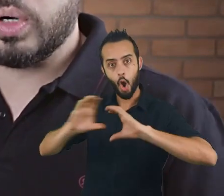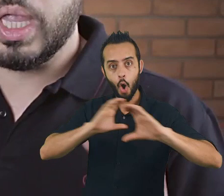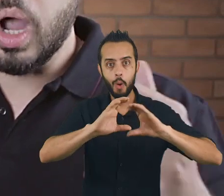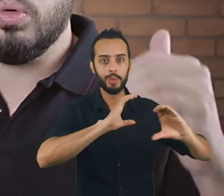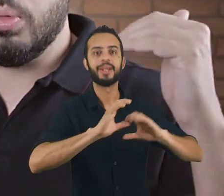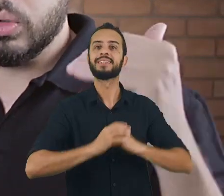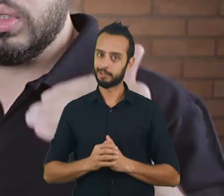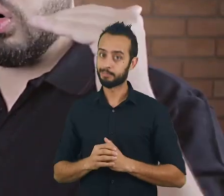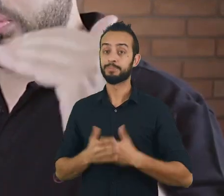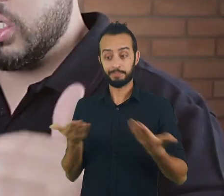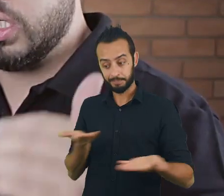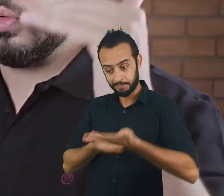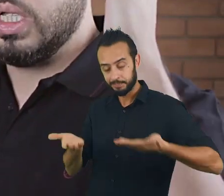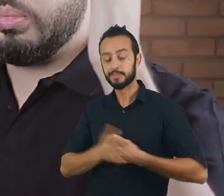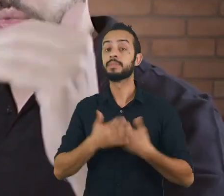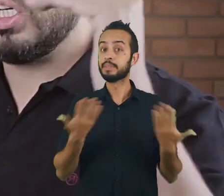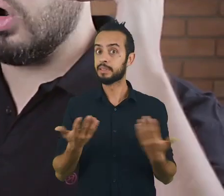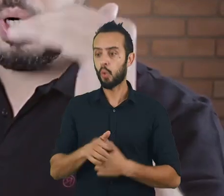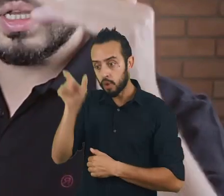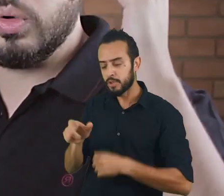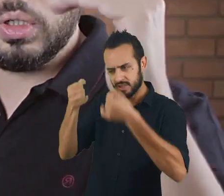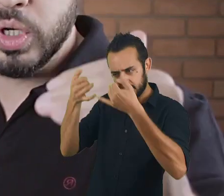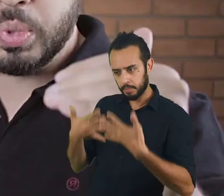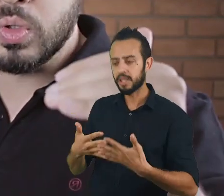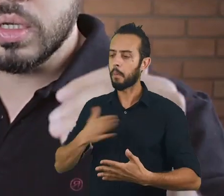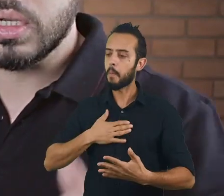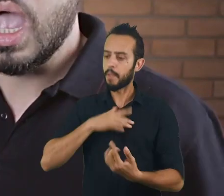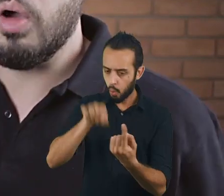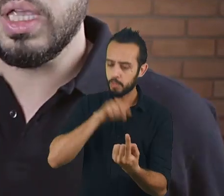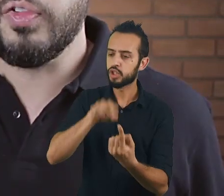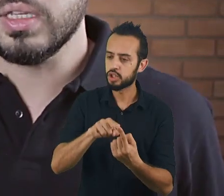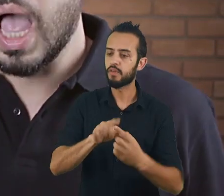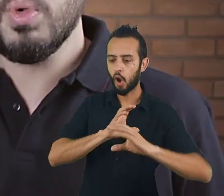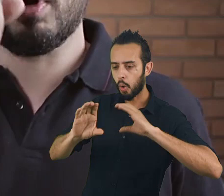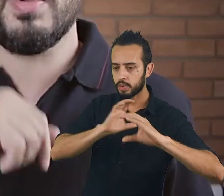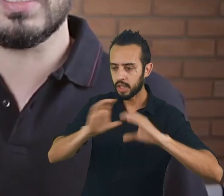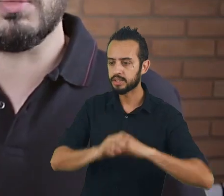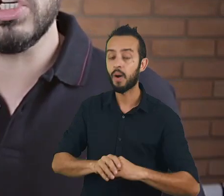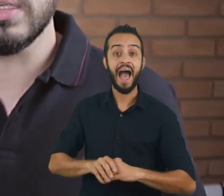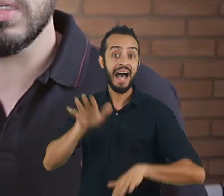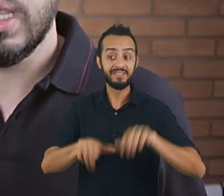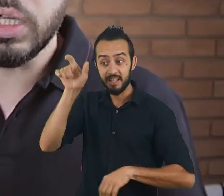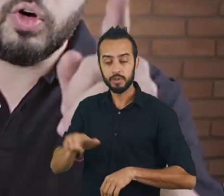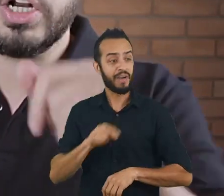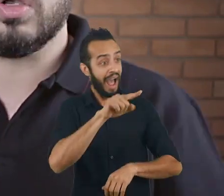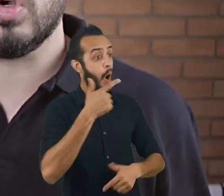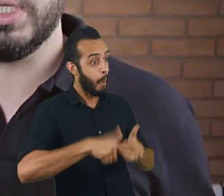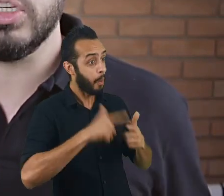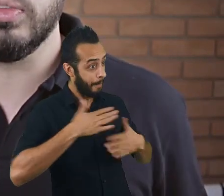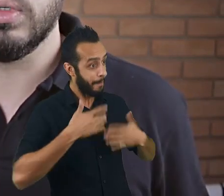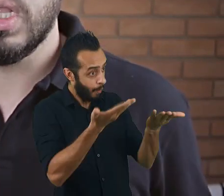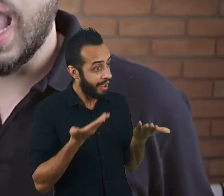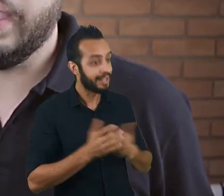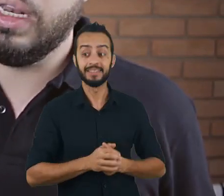explica isso para alguém, olha, o meu produto tem como objetivo permitir a comunicação entre duas pessoas, alguém que fala assim, ah, o meu problema é exatamente esse. Então eu vou baixar